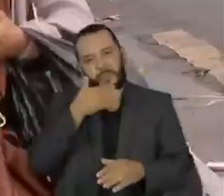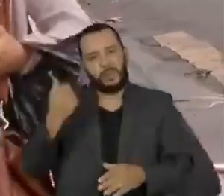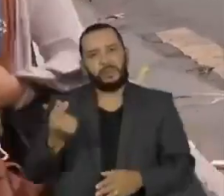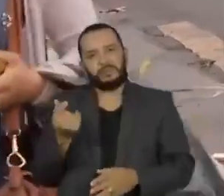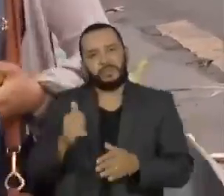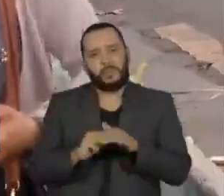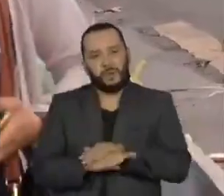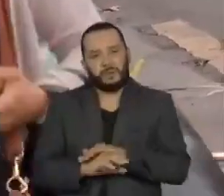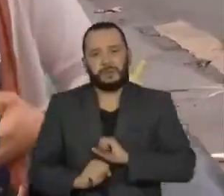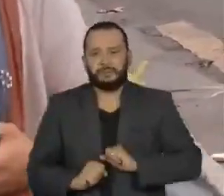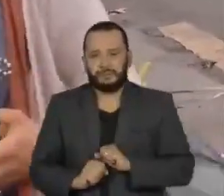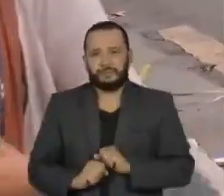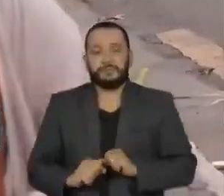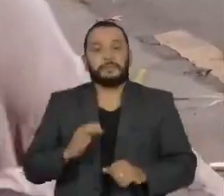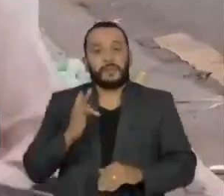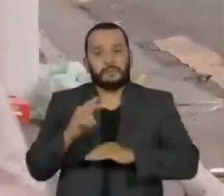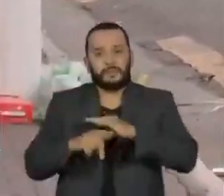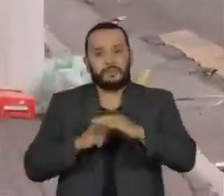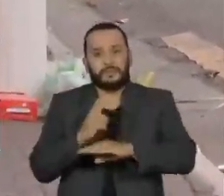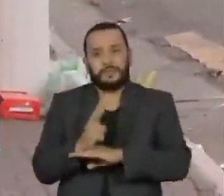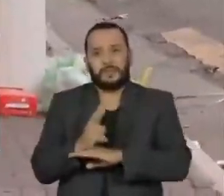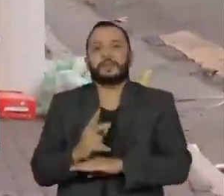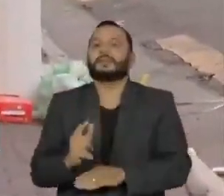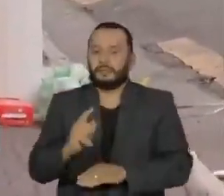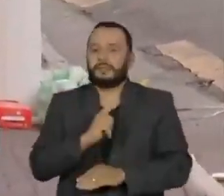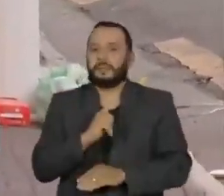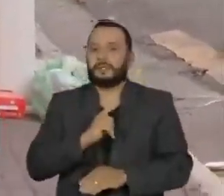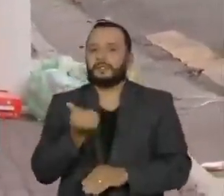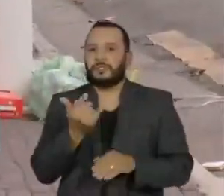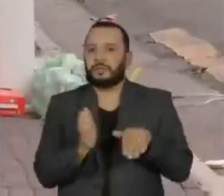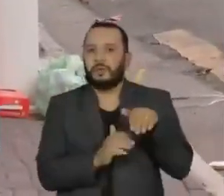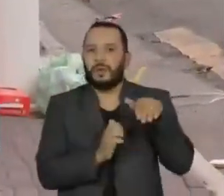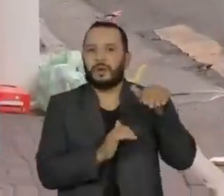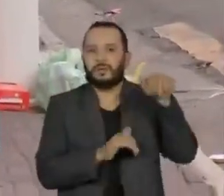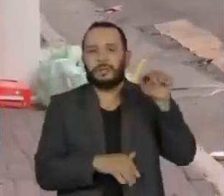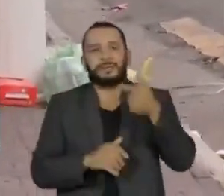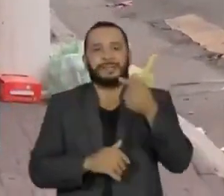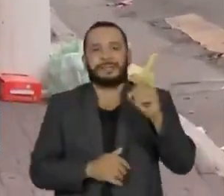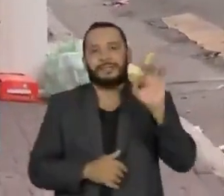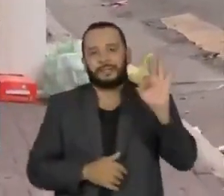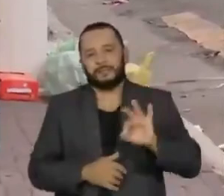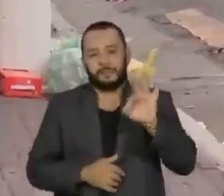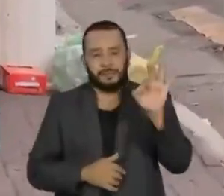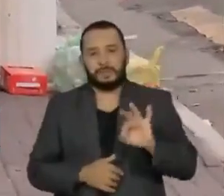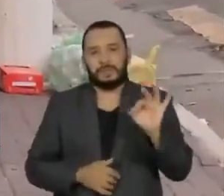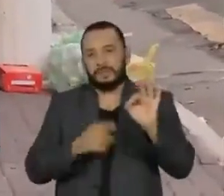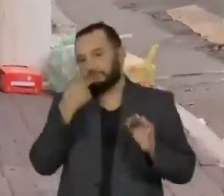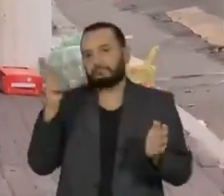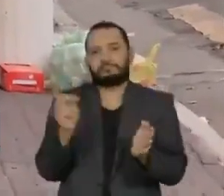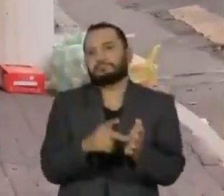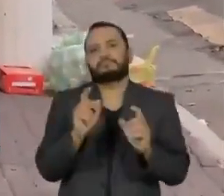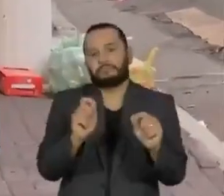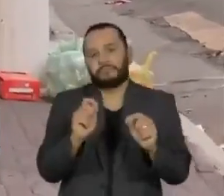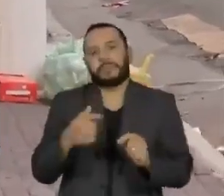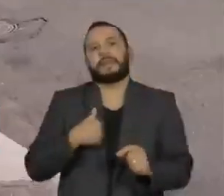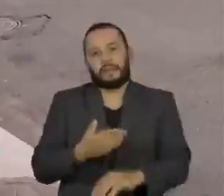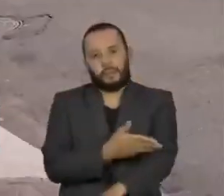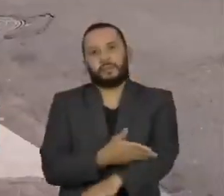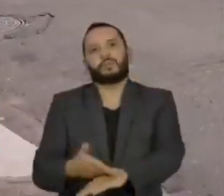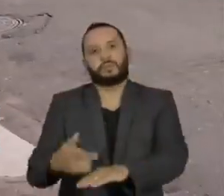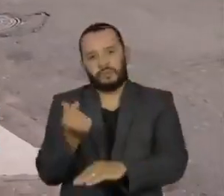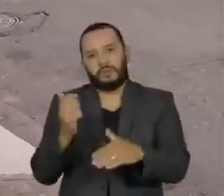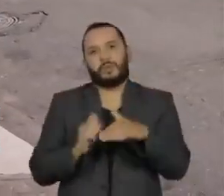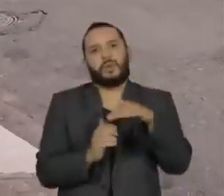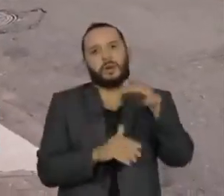Do público entrevistado pela FGV que já possui alguma reserva, mais de 70% afirmam a intenção de manter o hábito nos